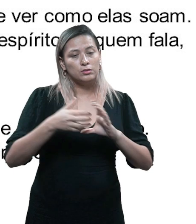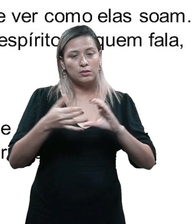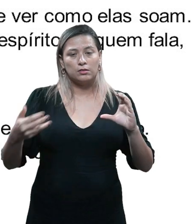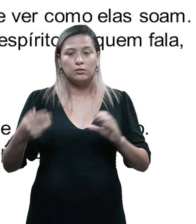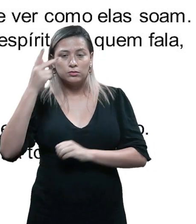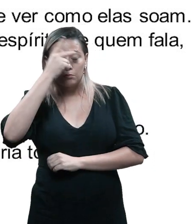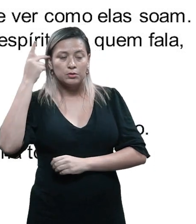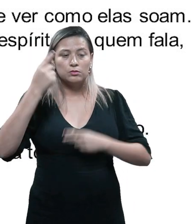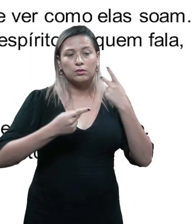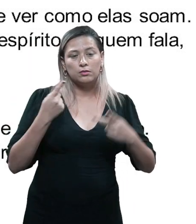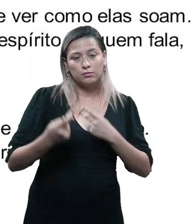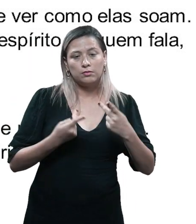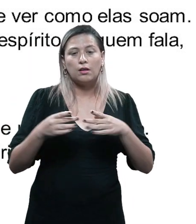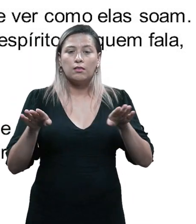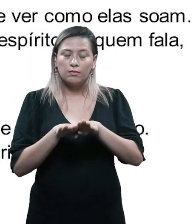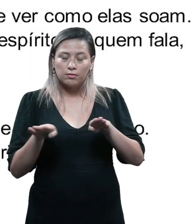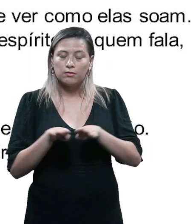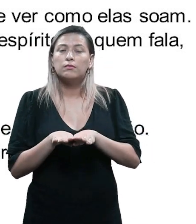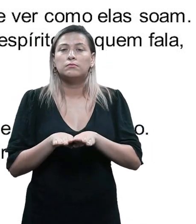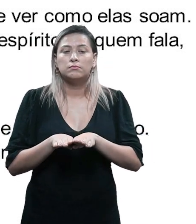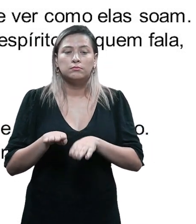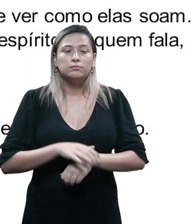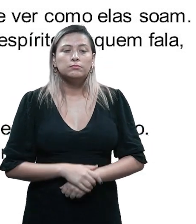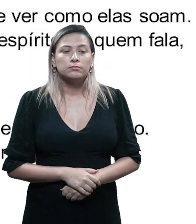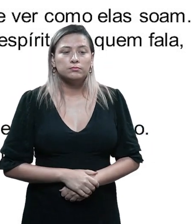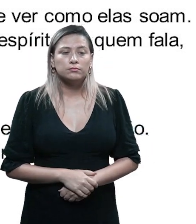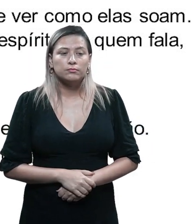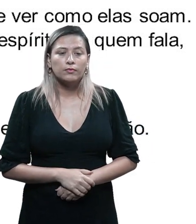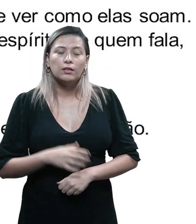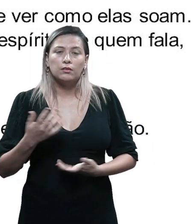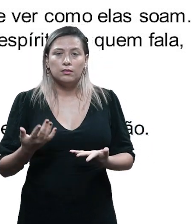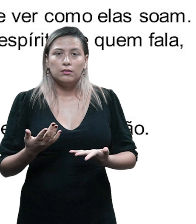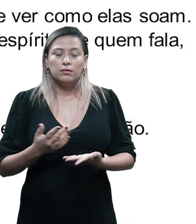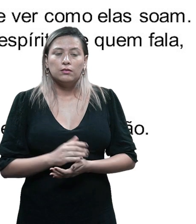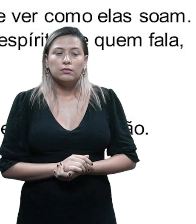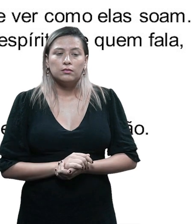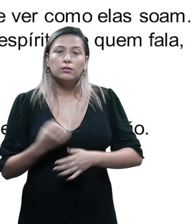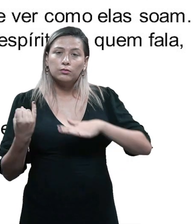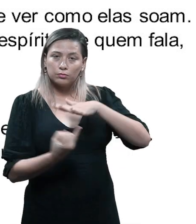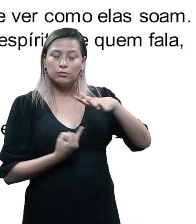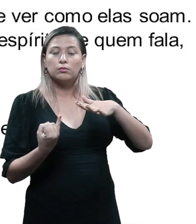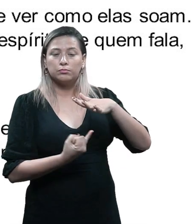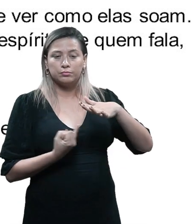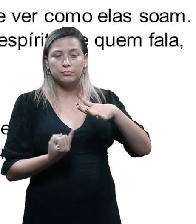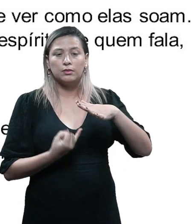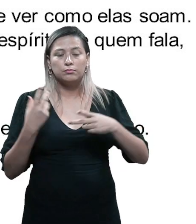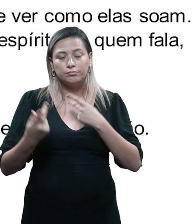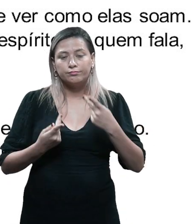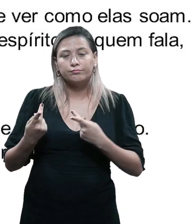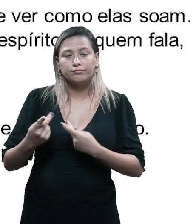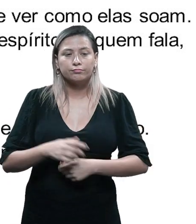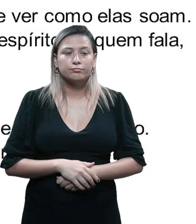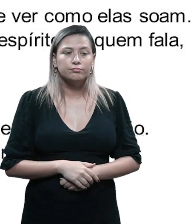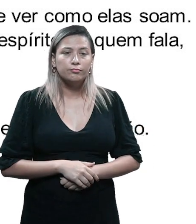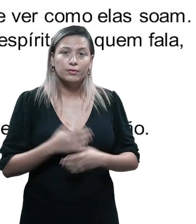você caracterize quem fala, é importante ser coloquial, a gente já falou aqui no iniciozinho da